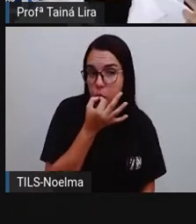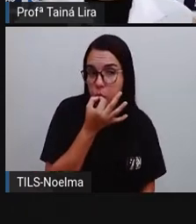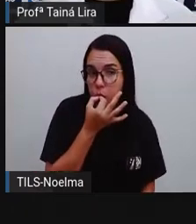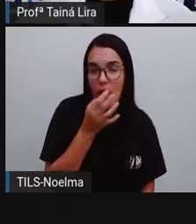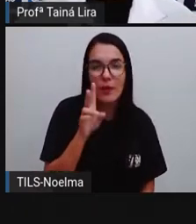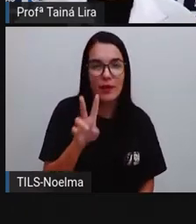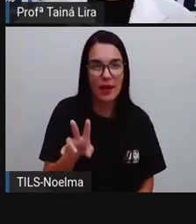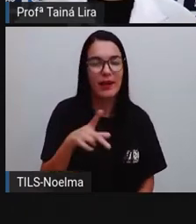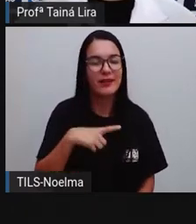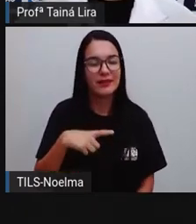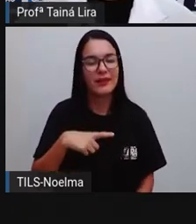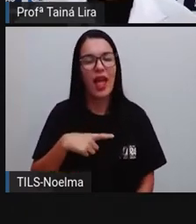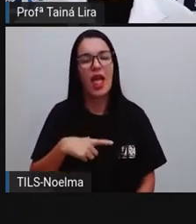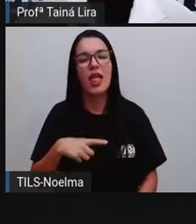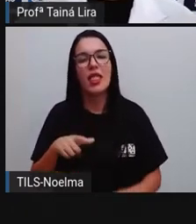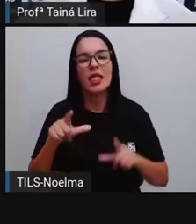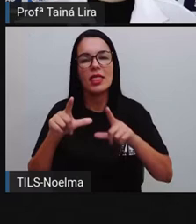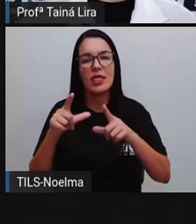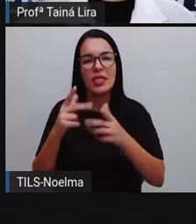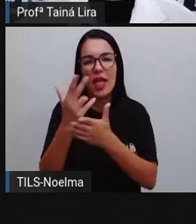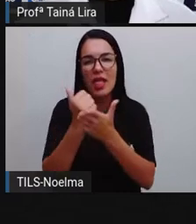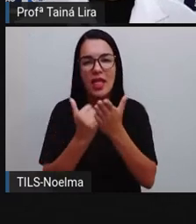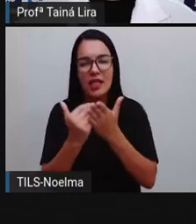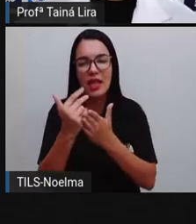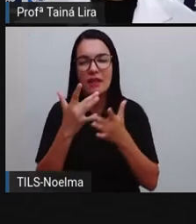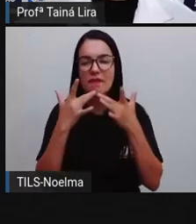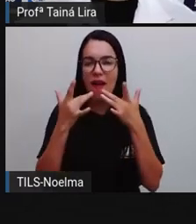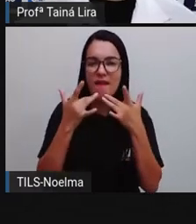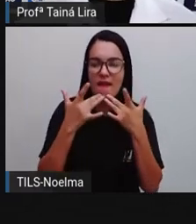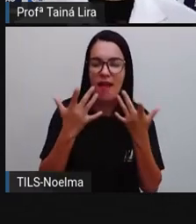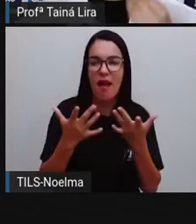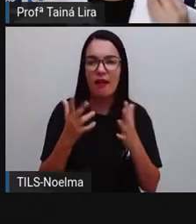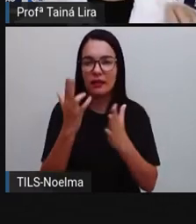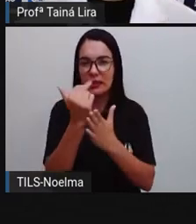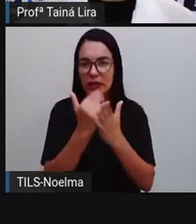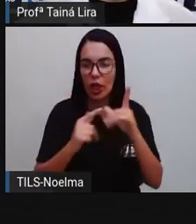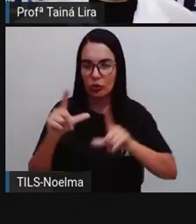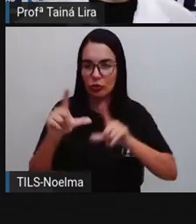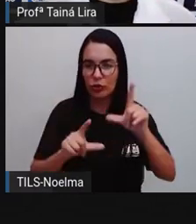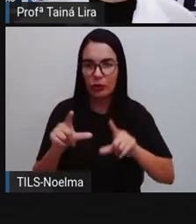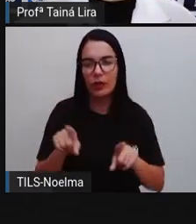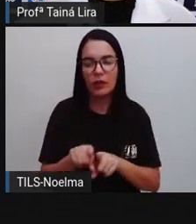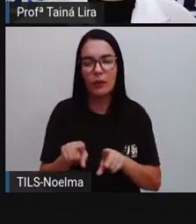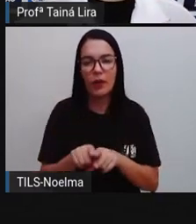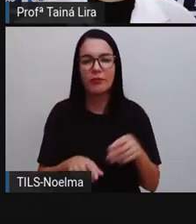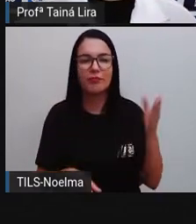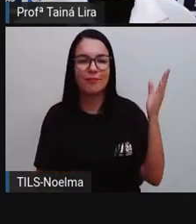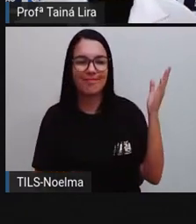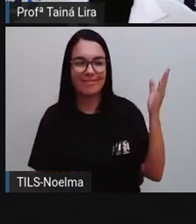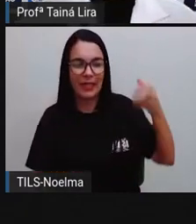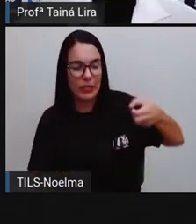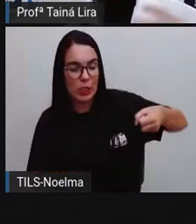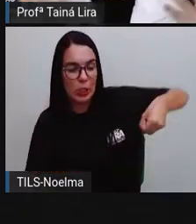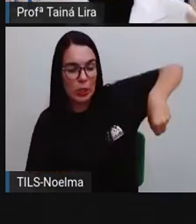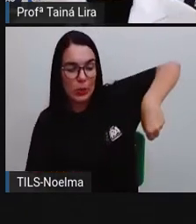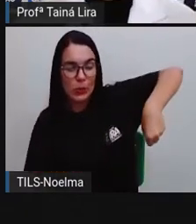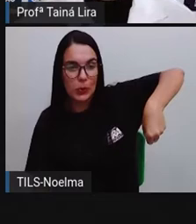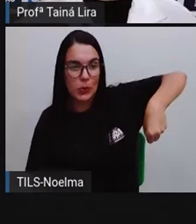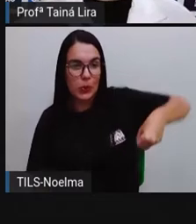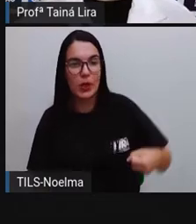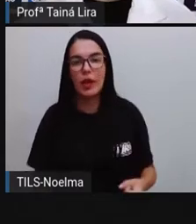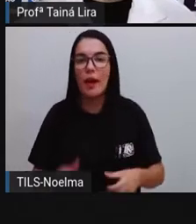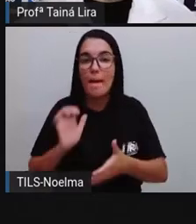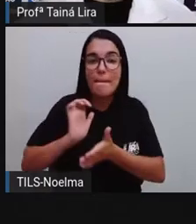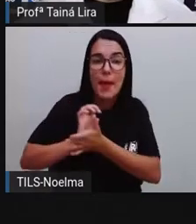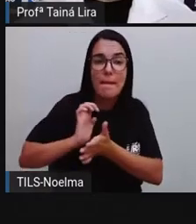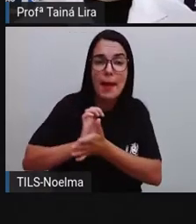desenhos animais, mostra muito o apito do trem. O apito da chaleira, tá? A buzina de um